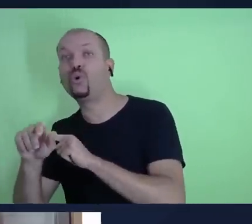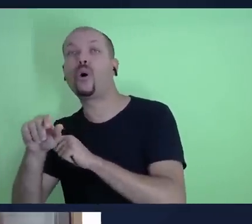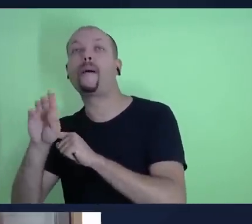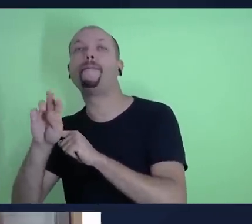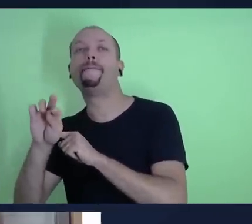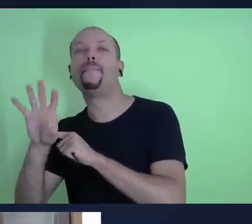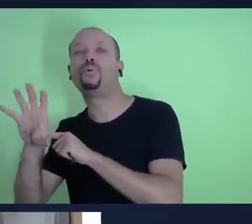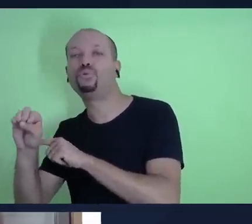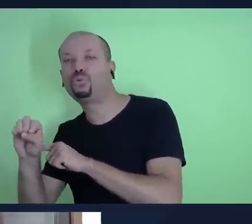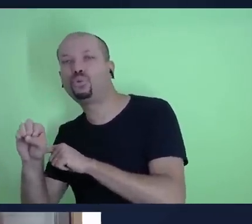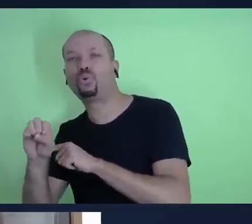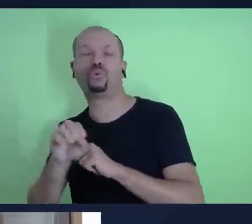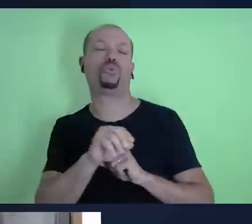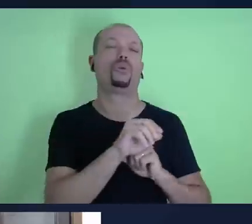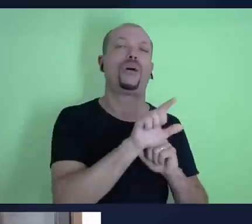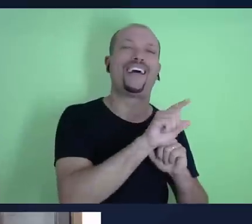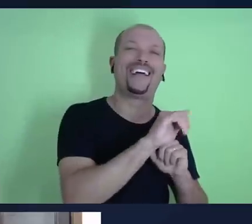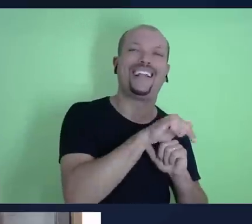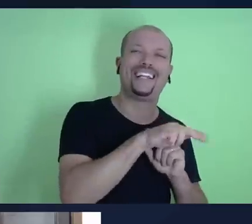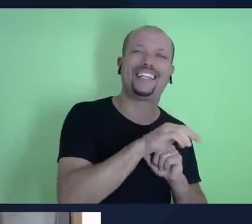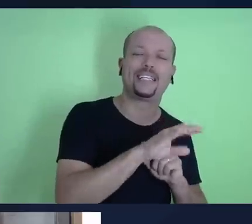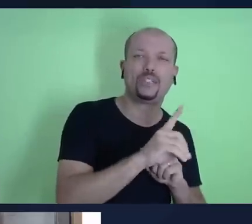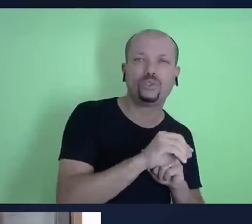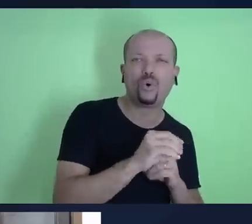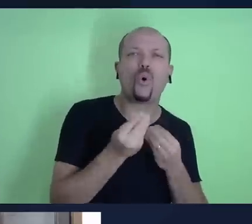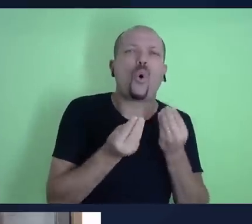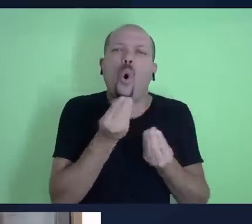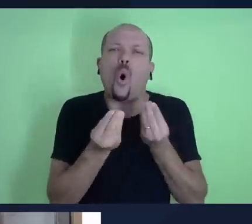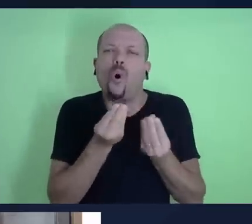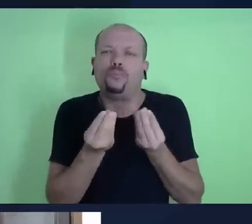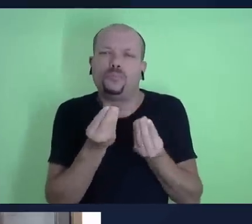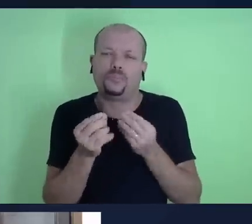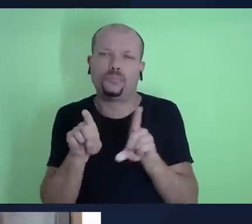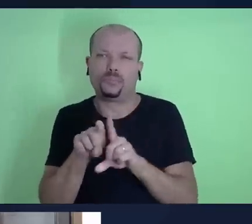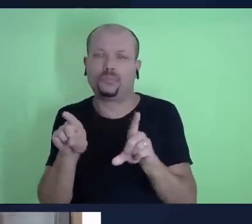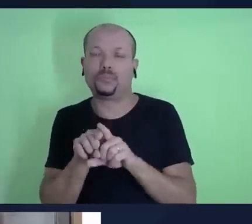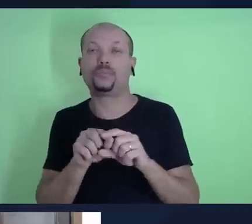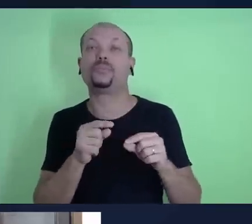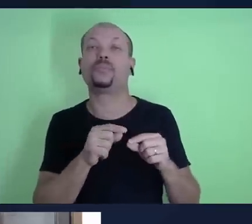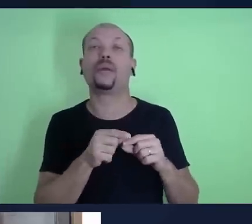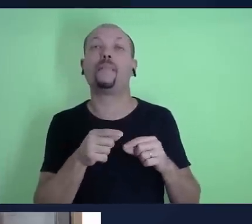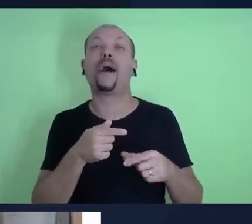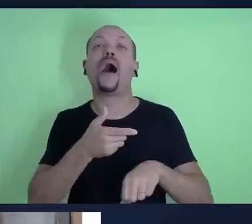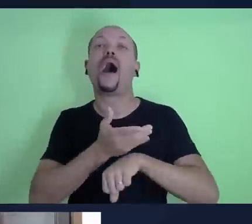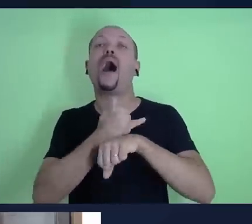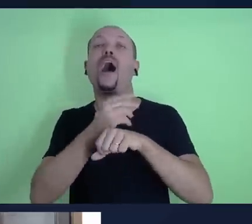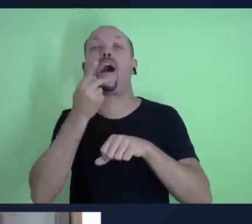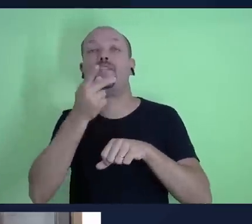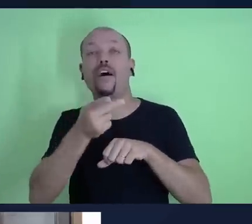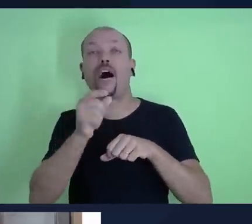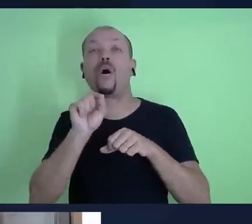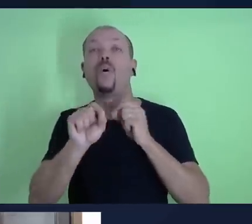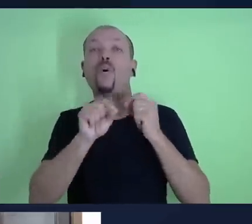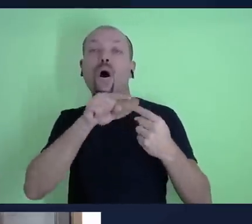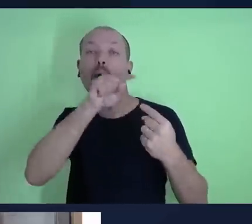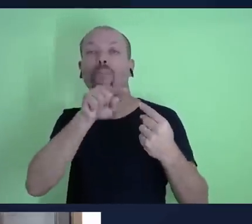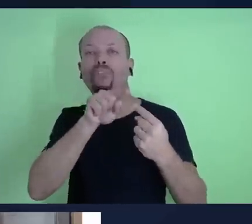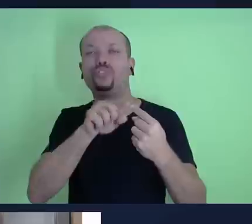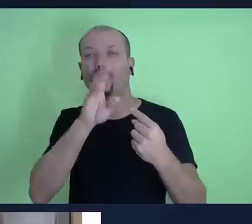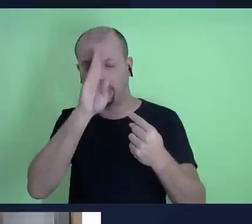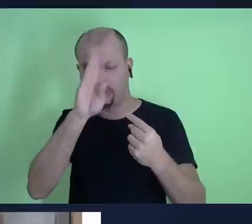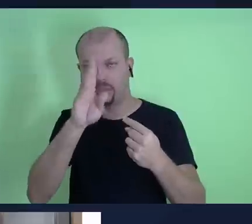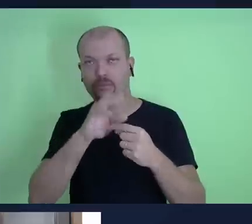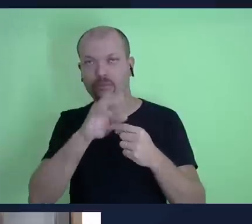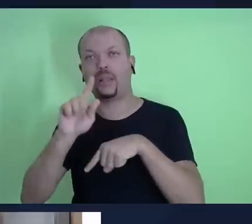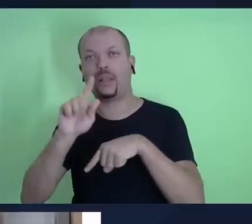separar? Nos fala um pouco dessa questão do propósito e também já na sequência sobre a forma correta para cada caso,